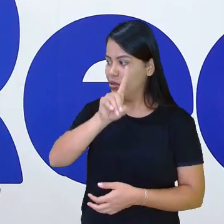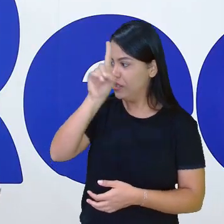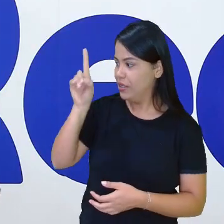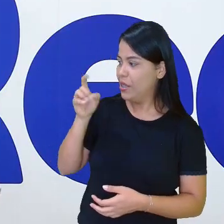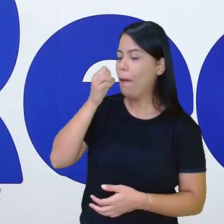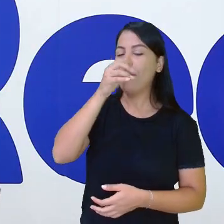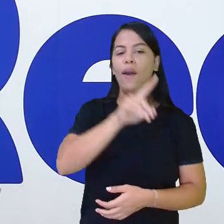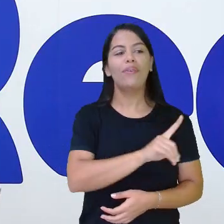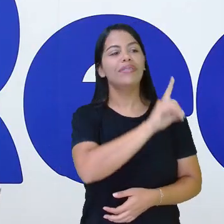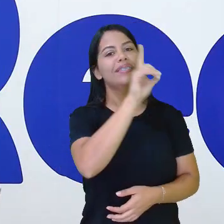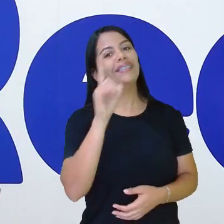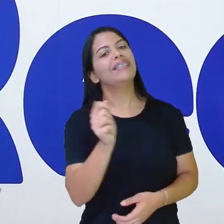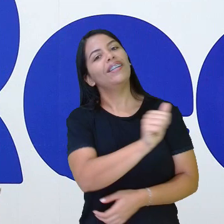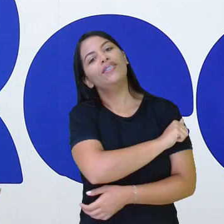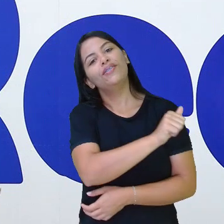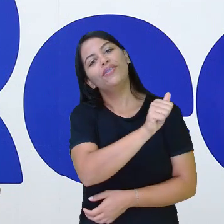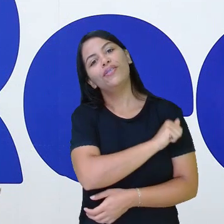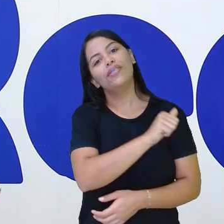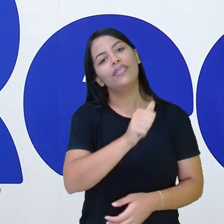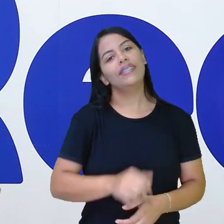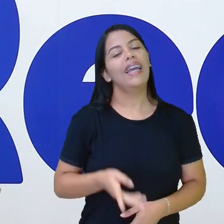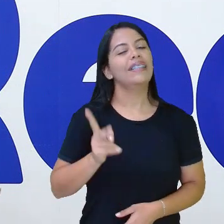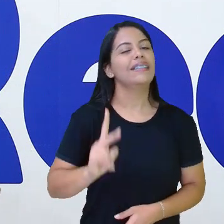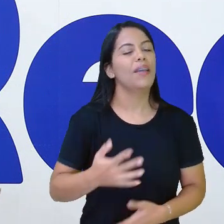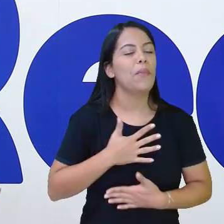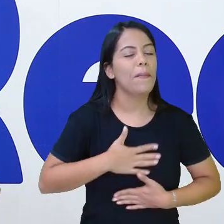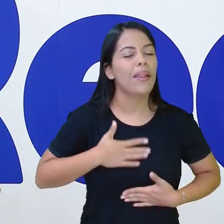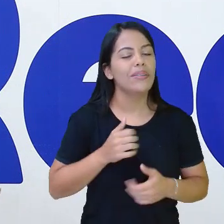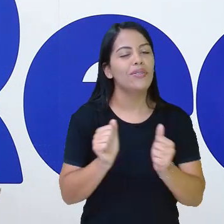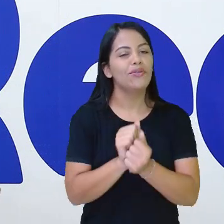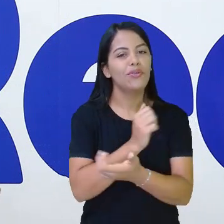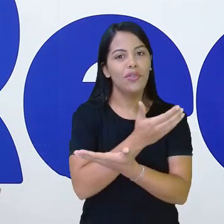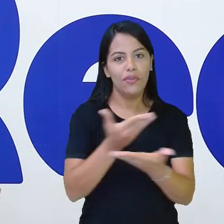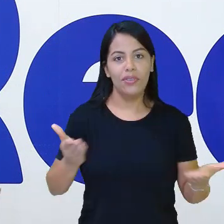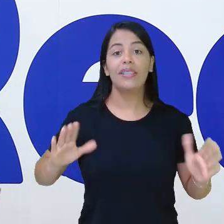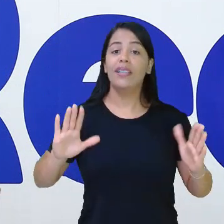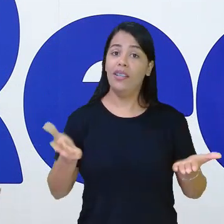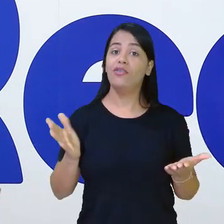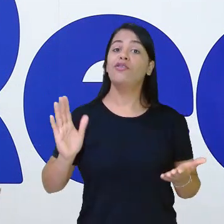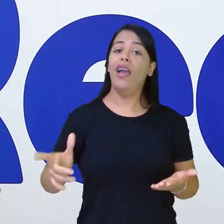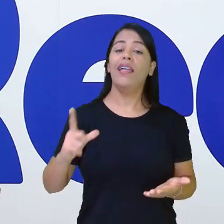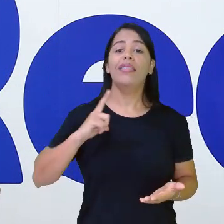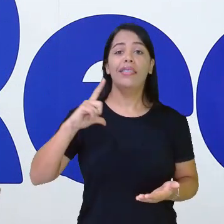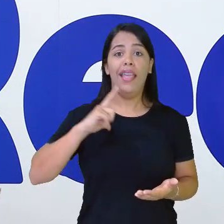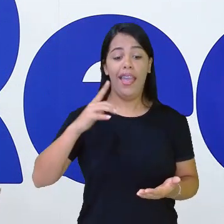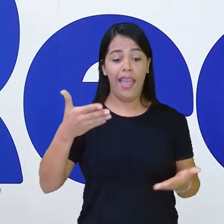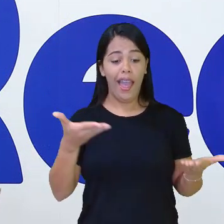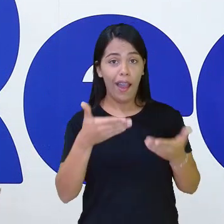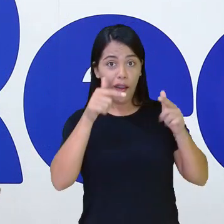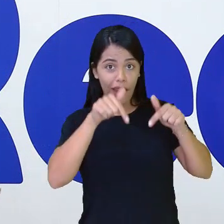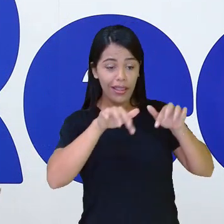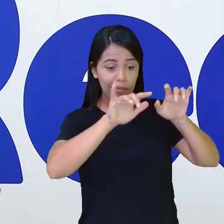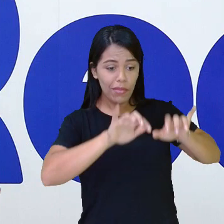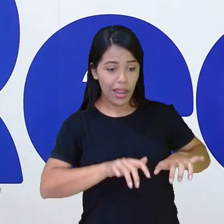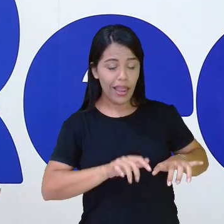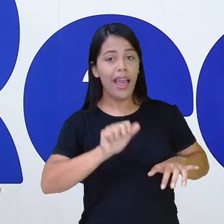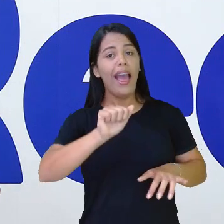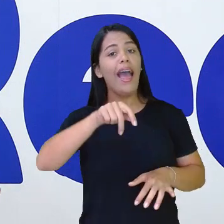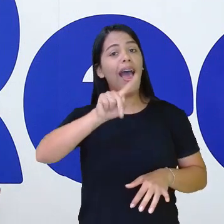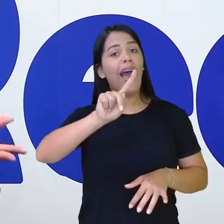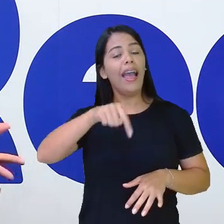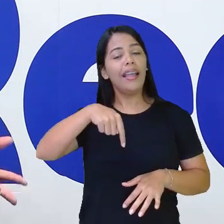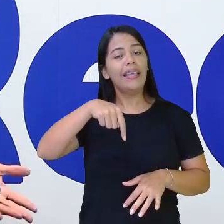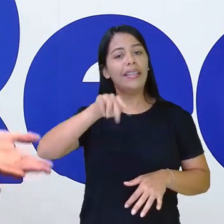Esté! Bom dia, estudantes! É sempre um prazer estar aqui com vocês. Já chegou chegando por aqui, o Aquiles, Então,